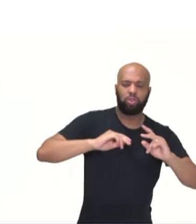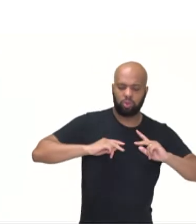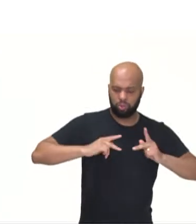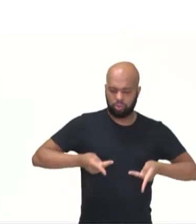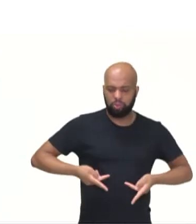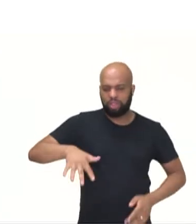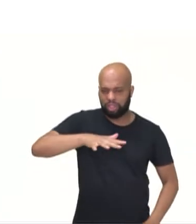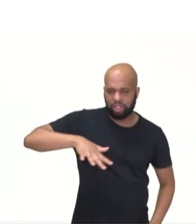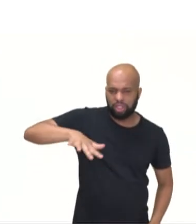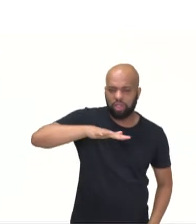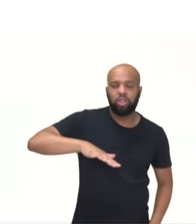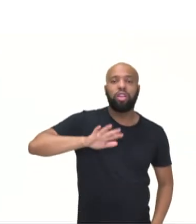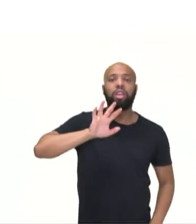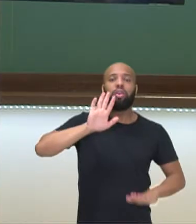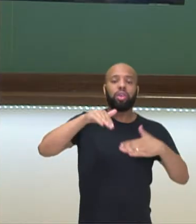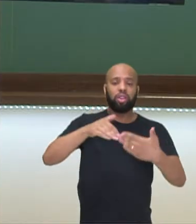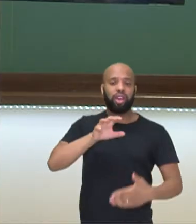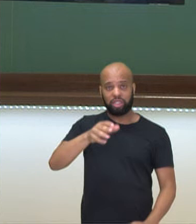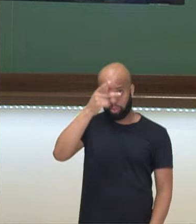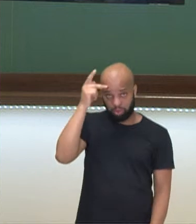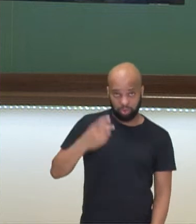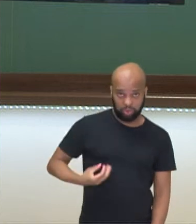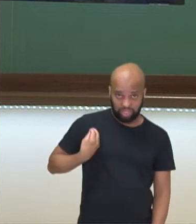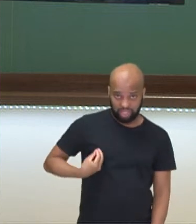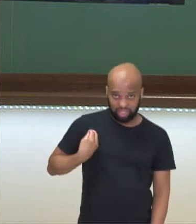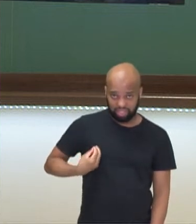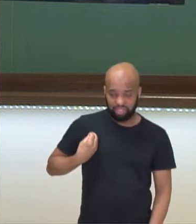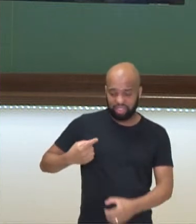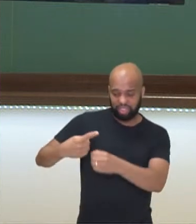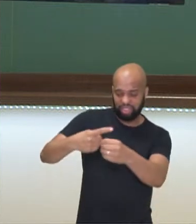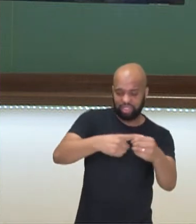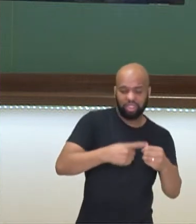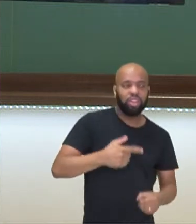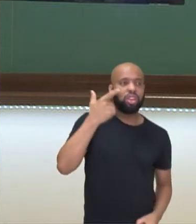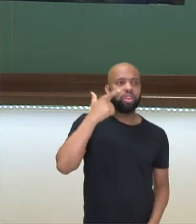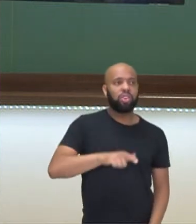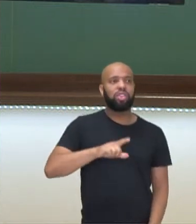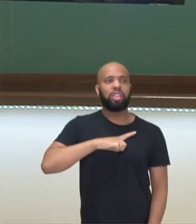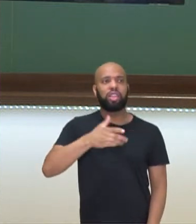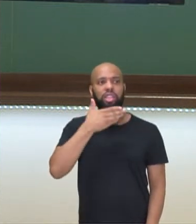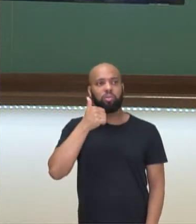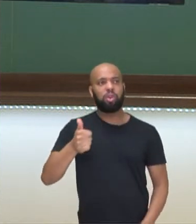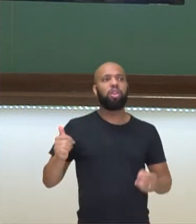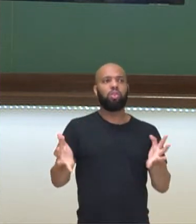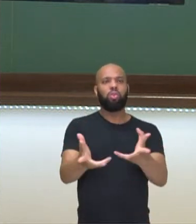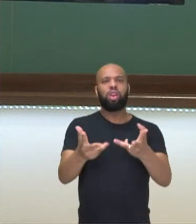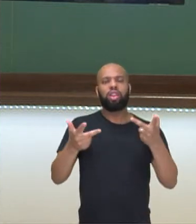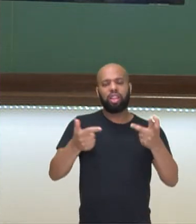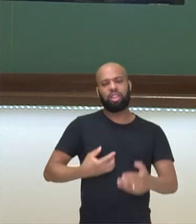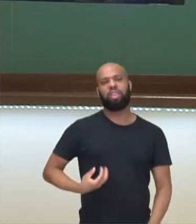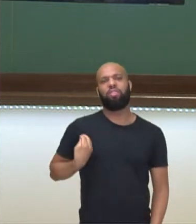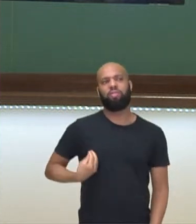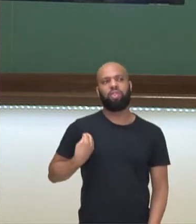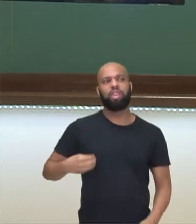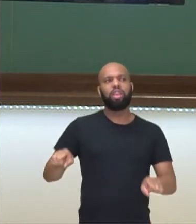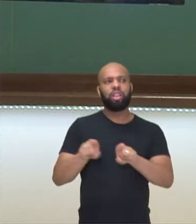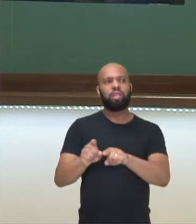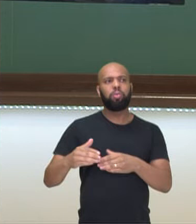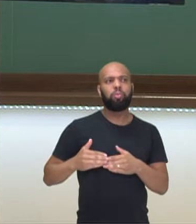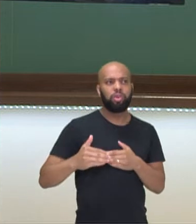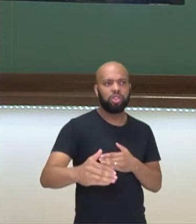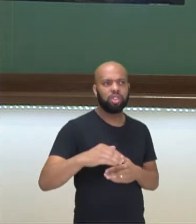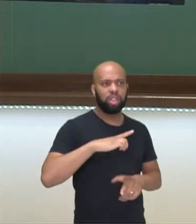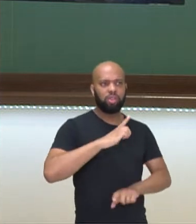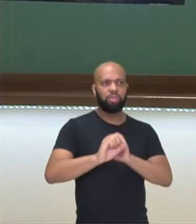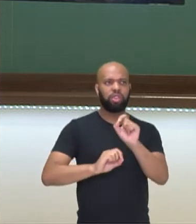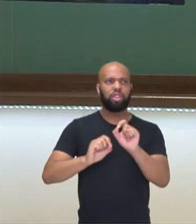que essas pessoas que vivem nas cidades consigam ter uma melhor qualidade de vida e consigam, partir daí, pensar